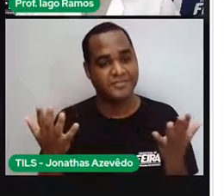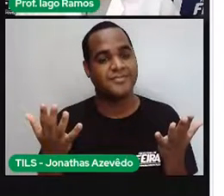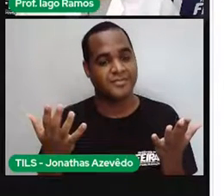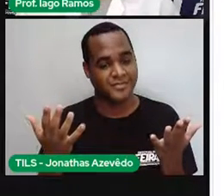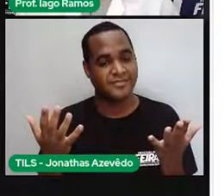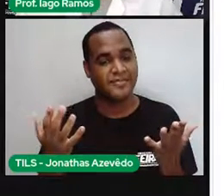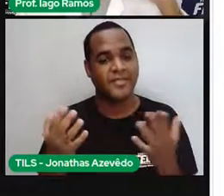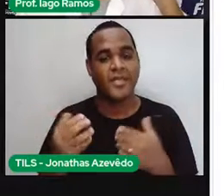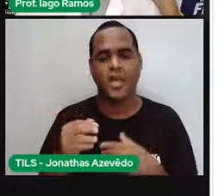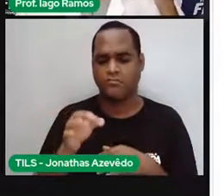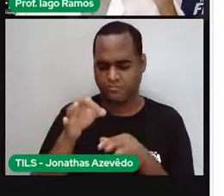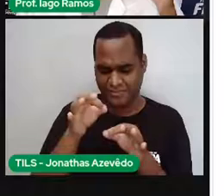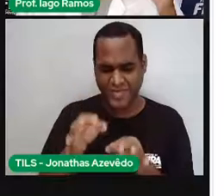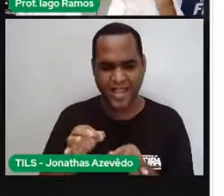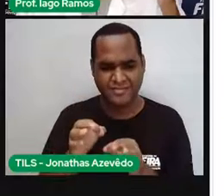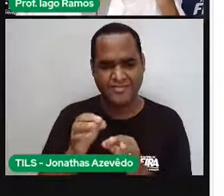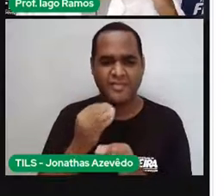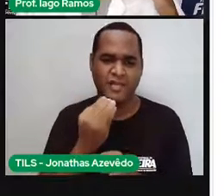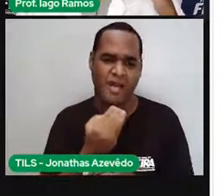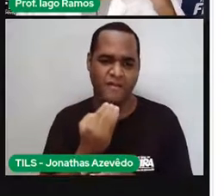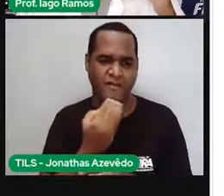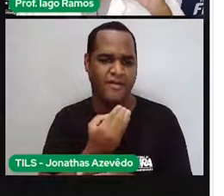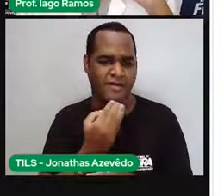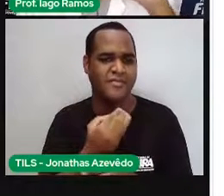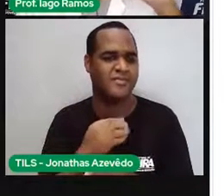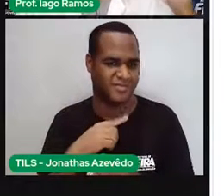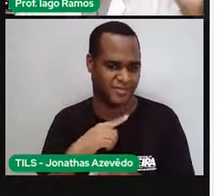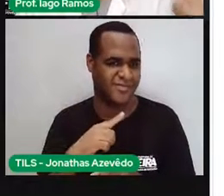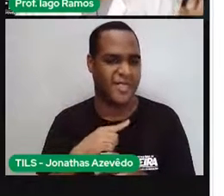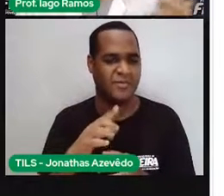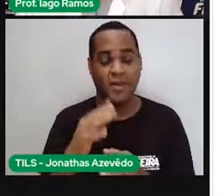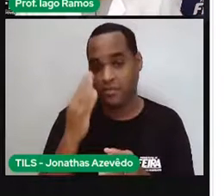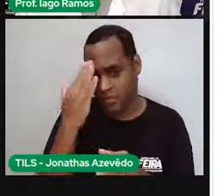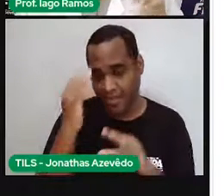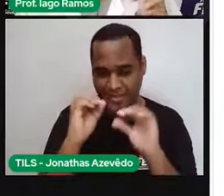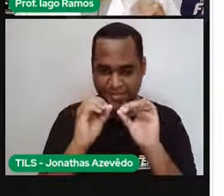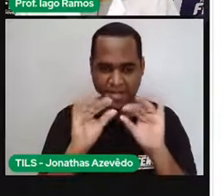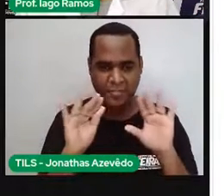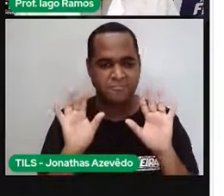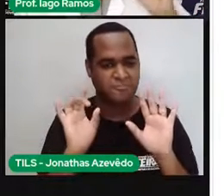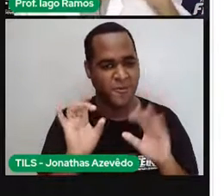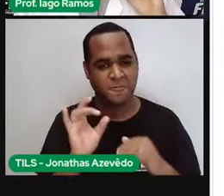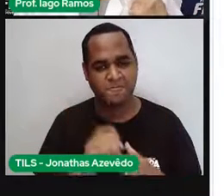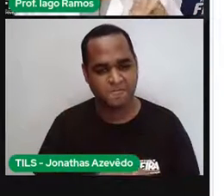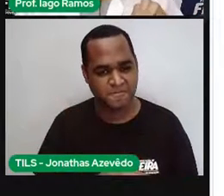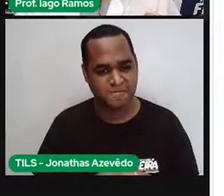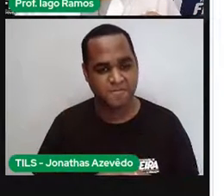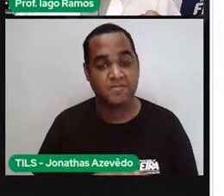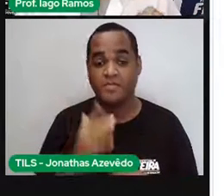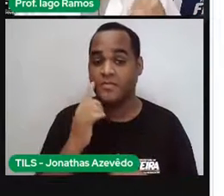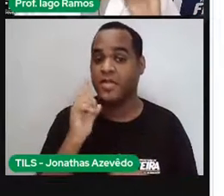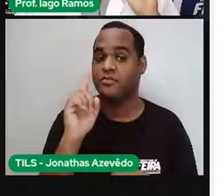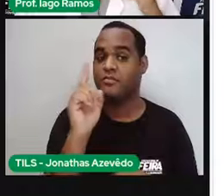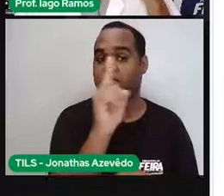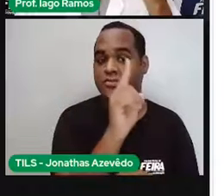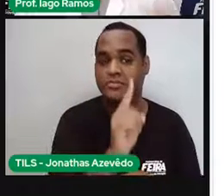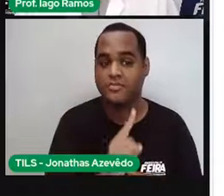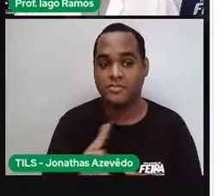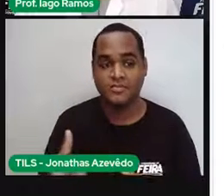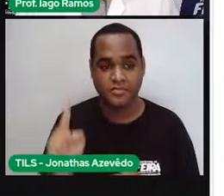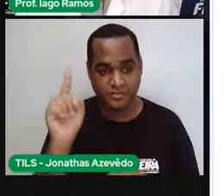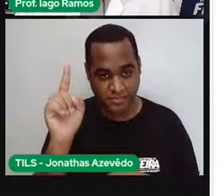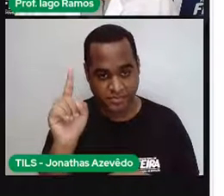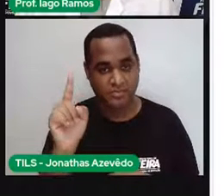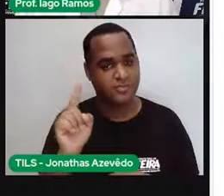não ficou retinho, mas só para você entender. então, gente mediu o contorno do campo e desse